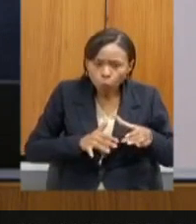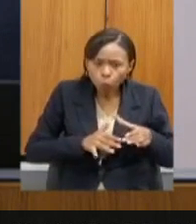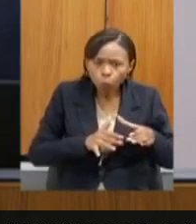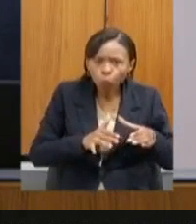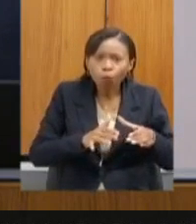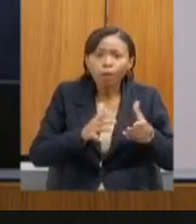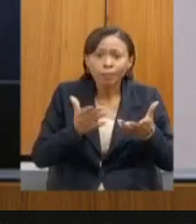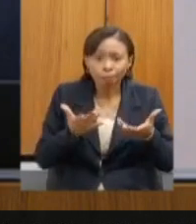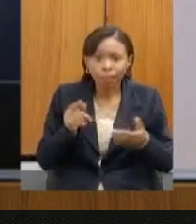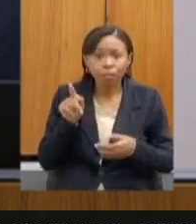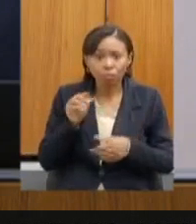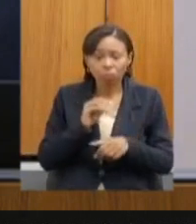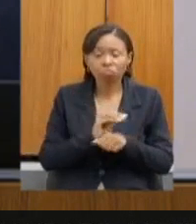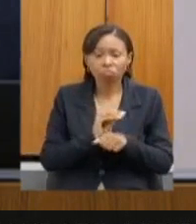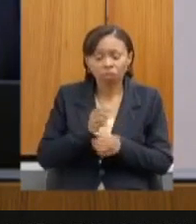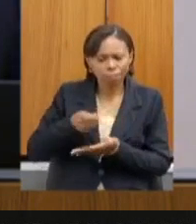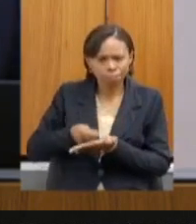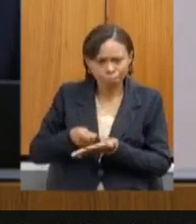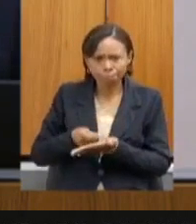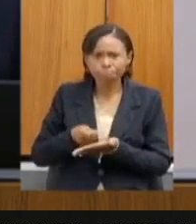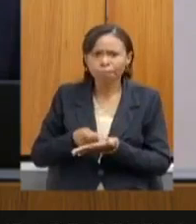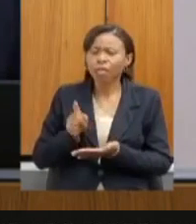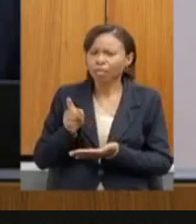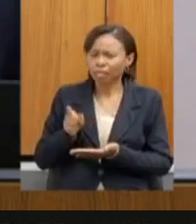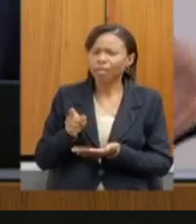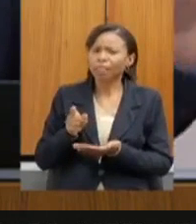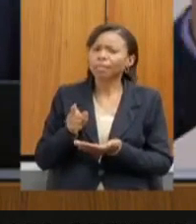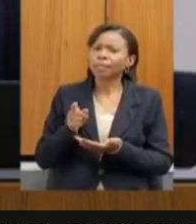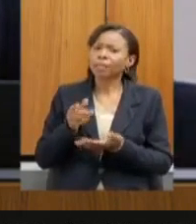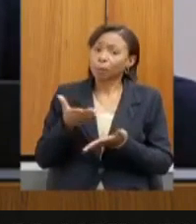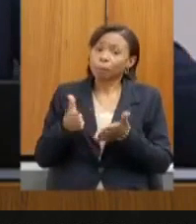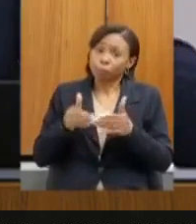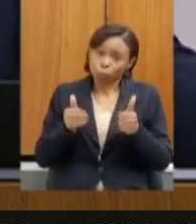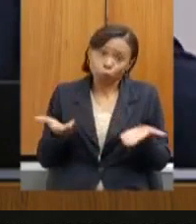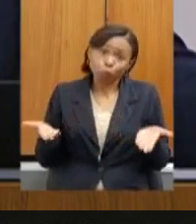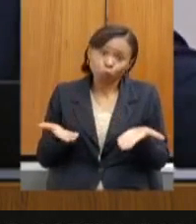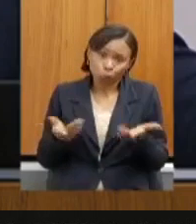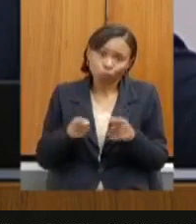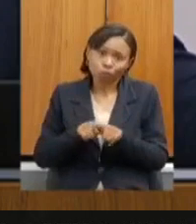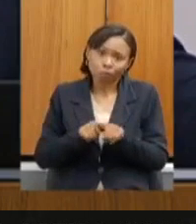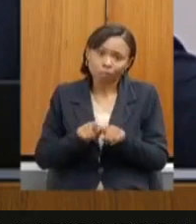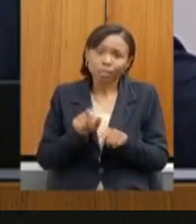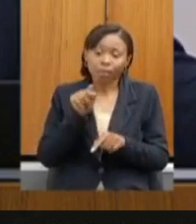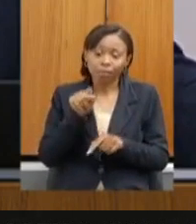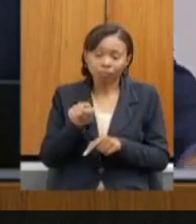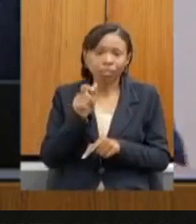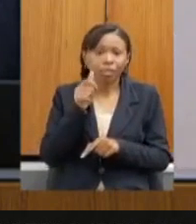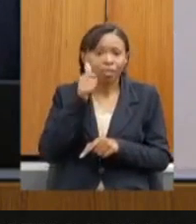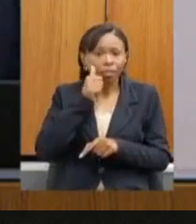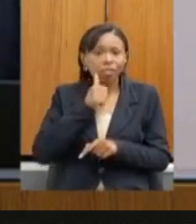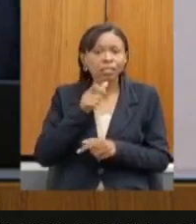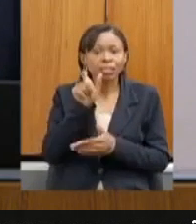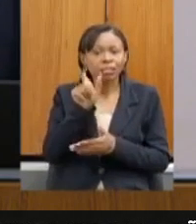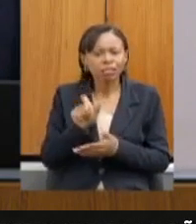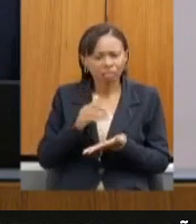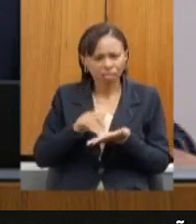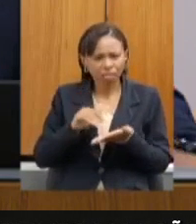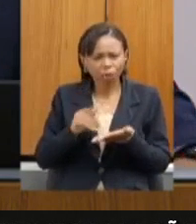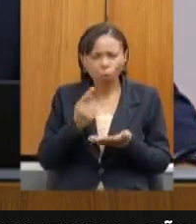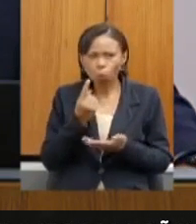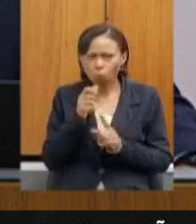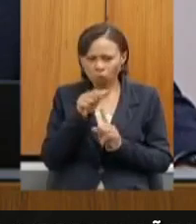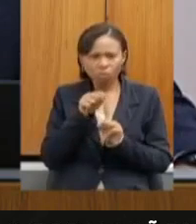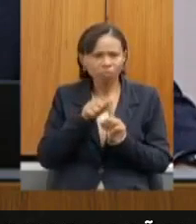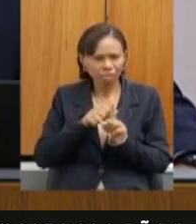hoje ele vem da HE, secretária. A senhora assumindo agora, tem mais ou menos um mês que tem